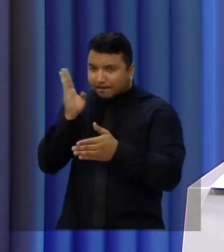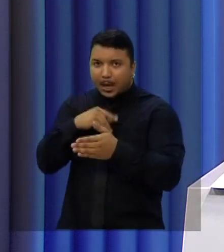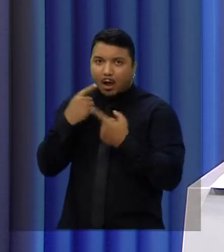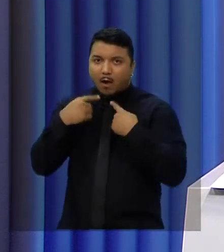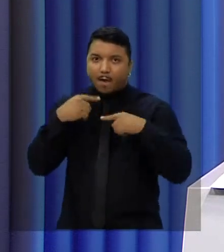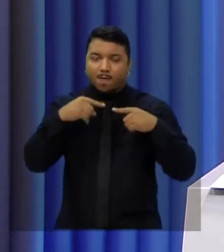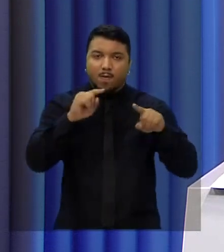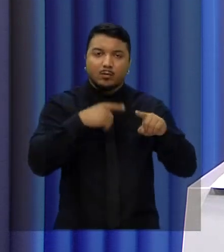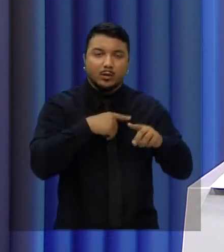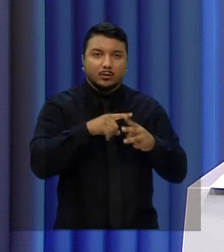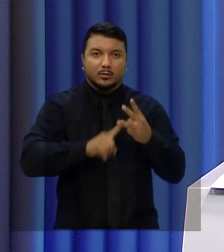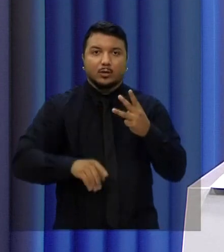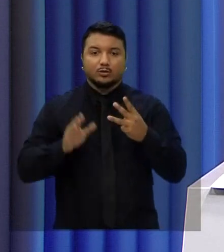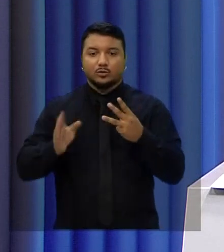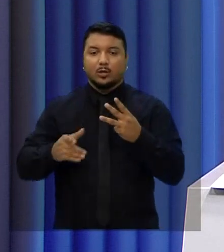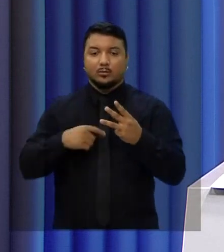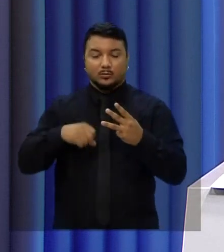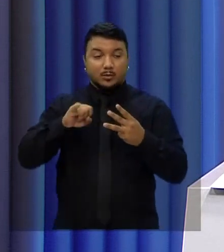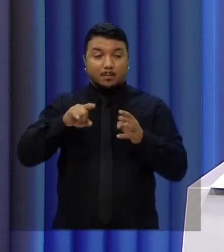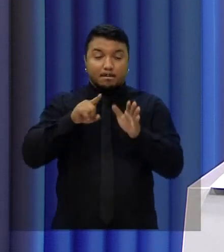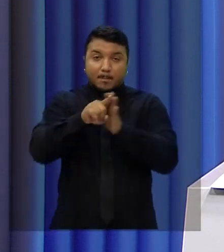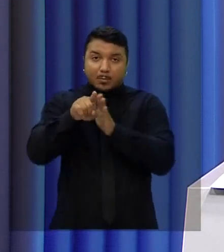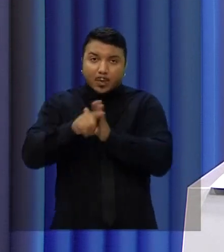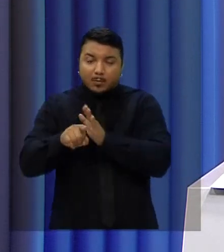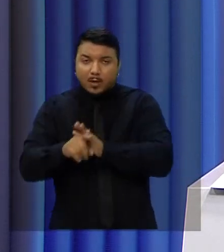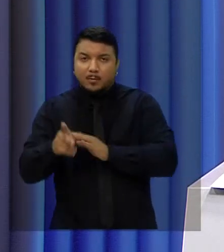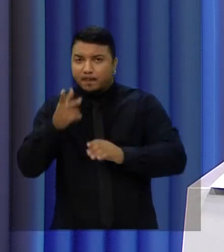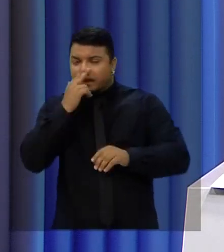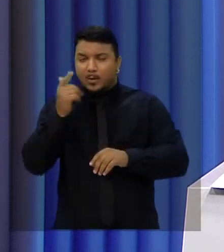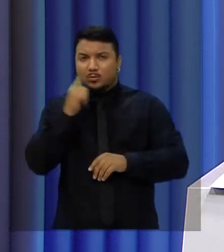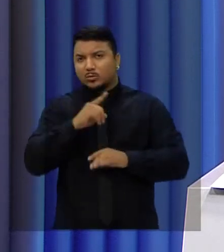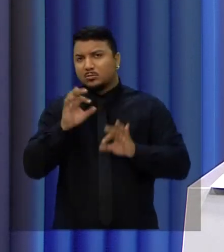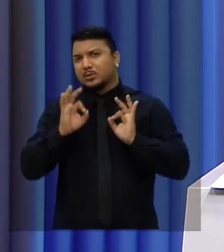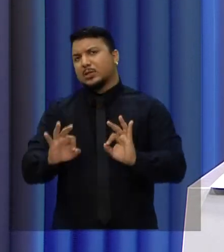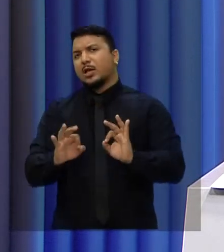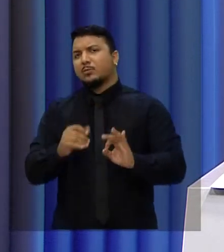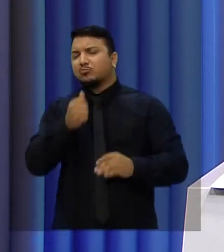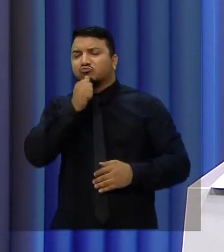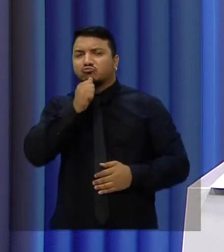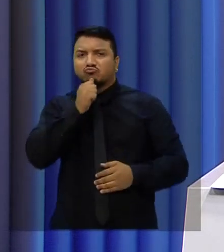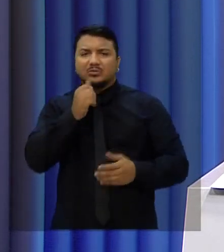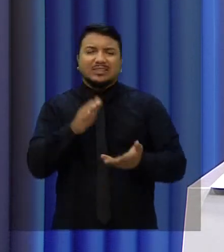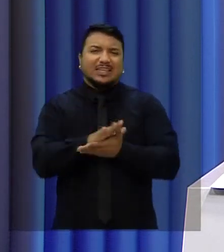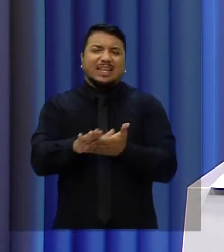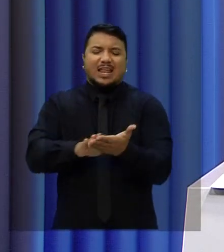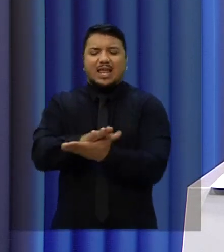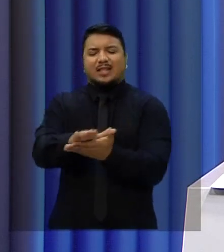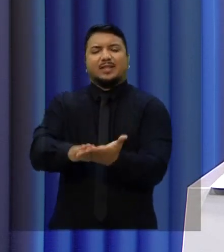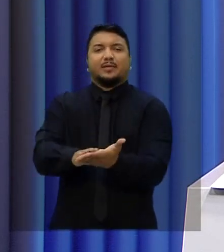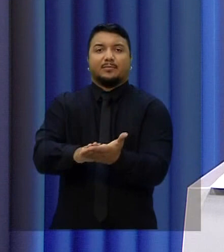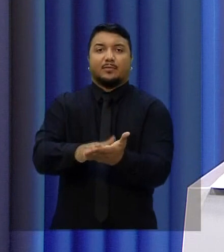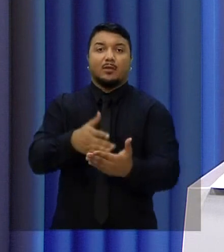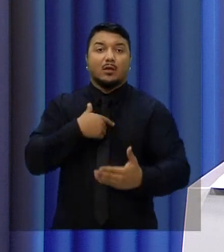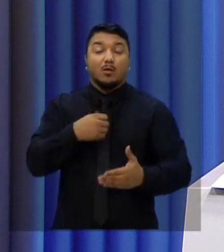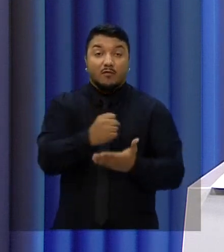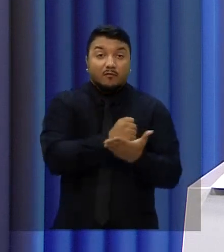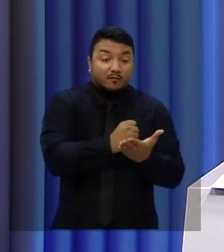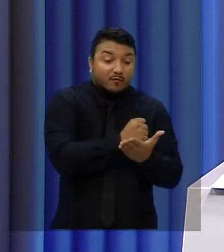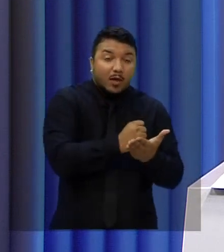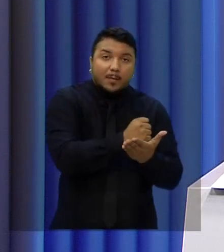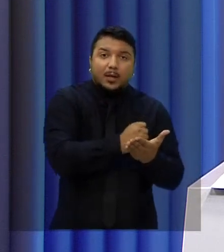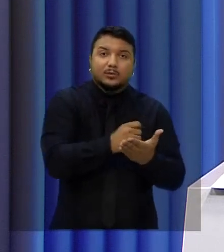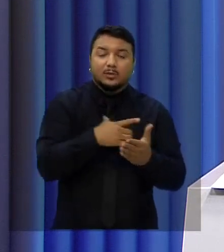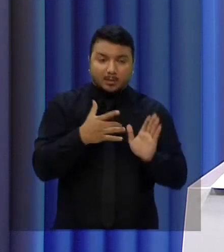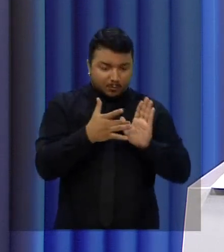três mandatos. Se você perguntar o que ficou de extrato de resultado para o povo, nada. Minha gente, eu botei uma farmácia em cada